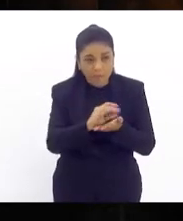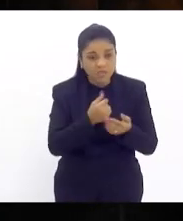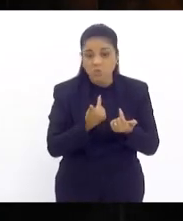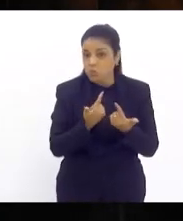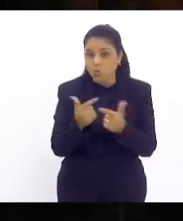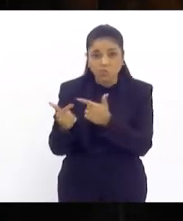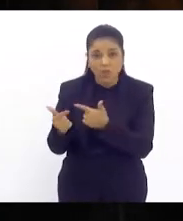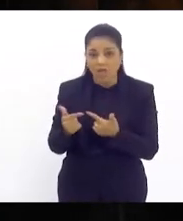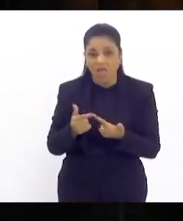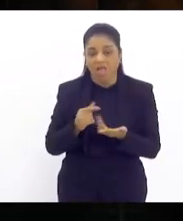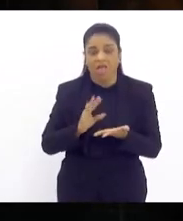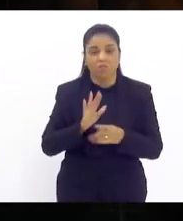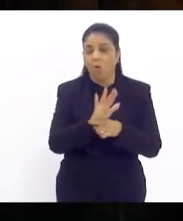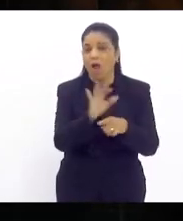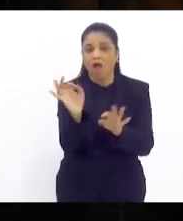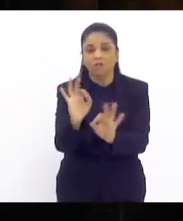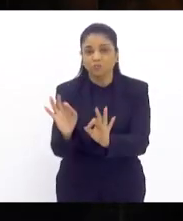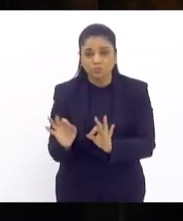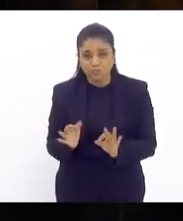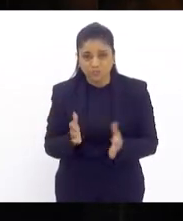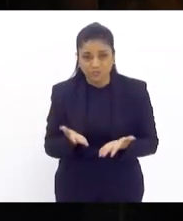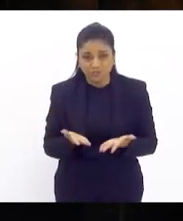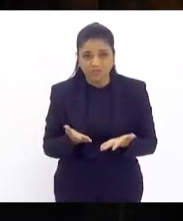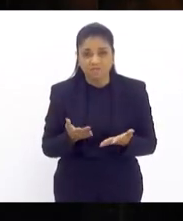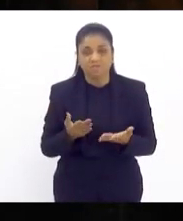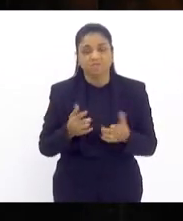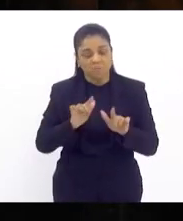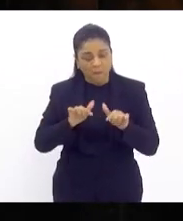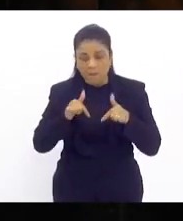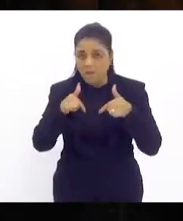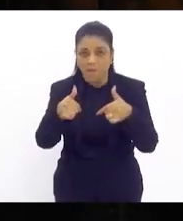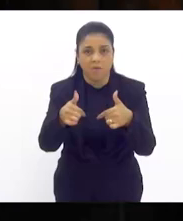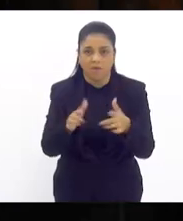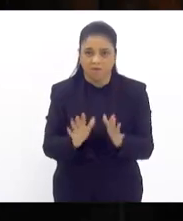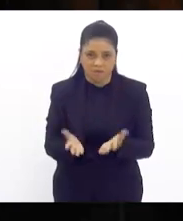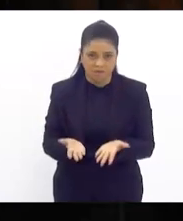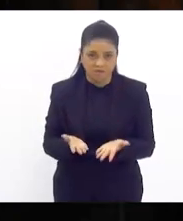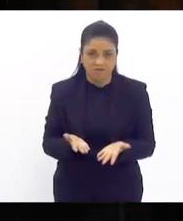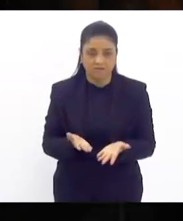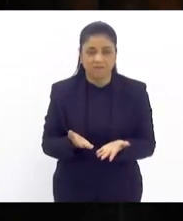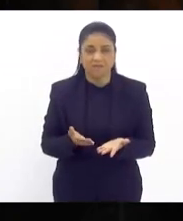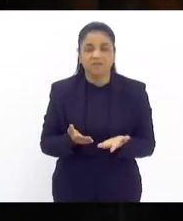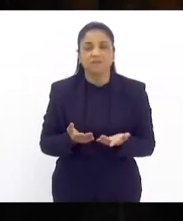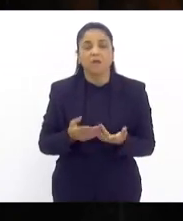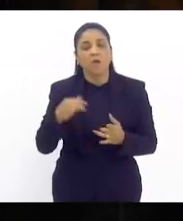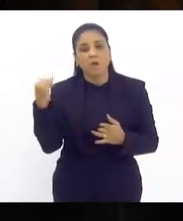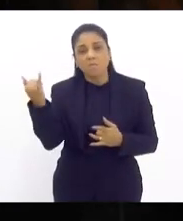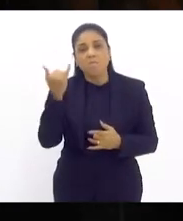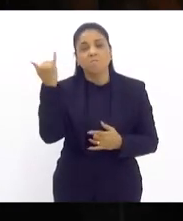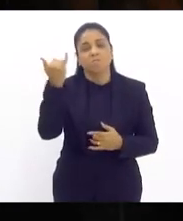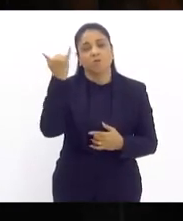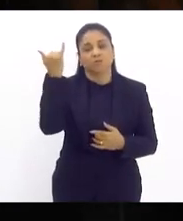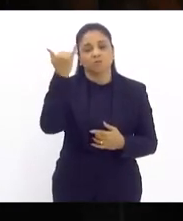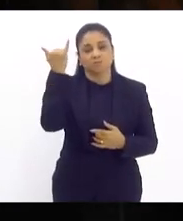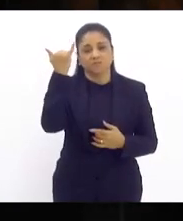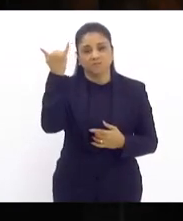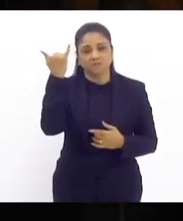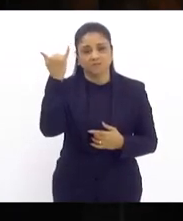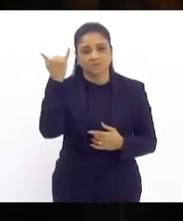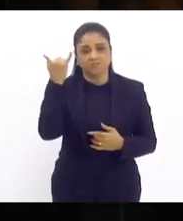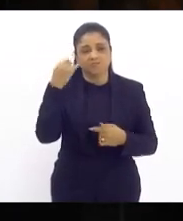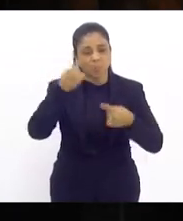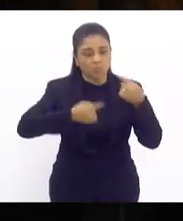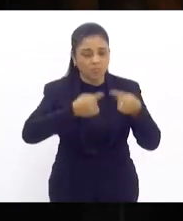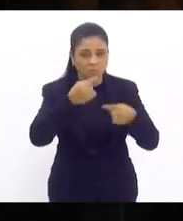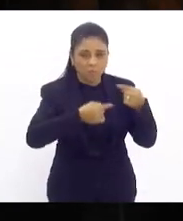essa com esse protagonismo de ação então nesse sentido o quanto que foi importante a gente fazer esse